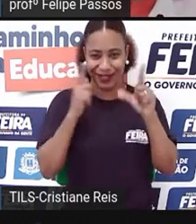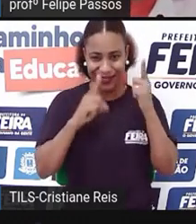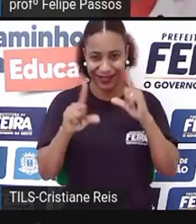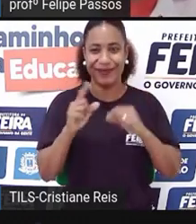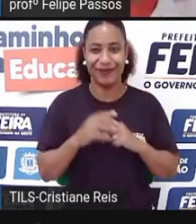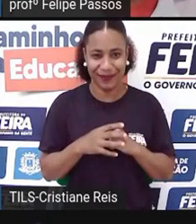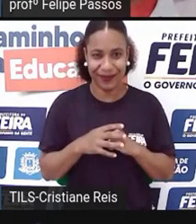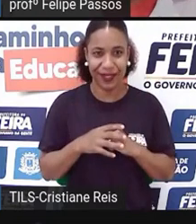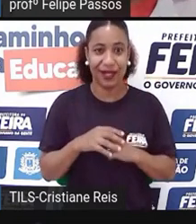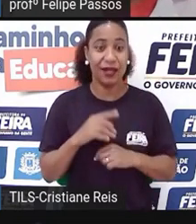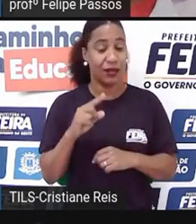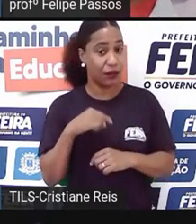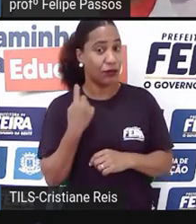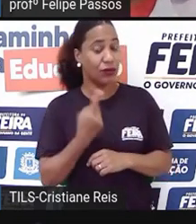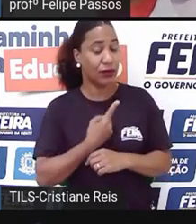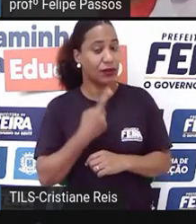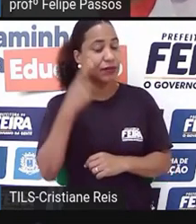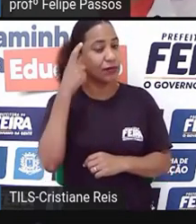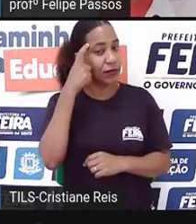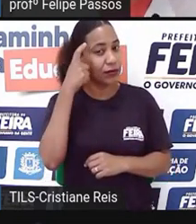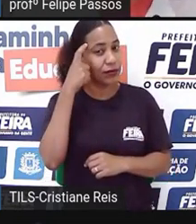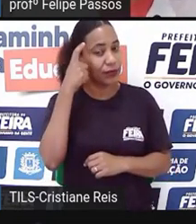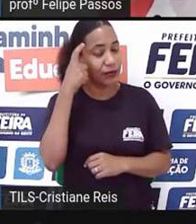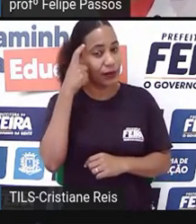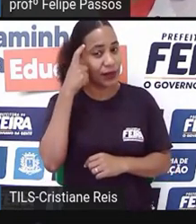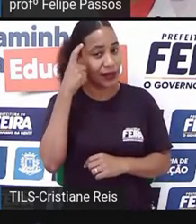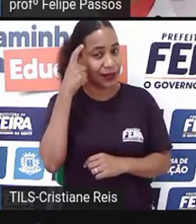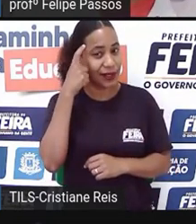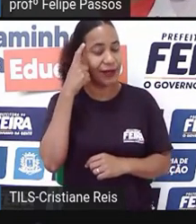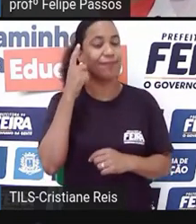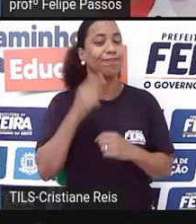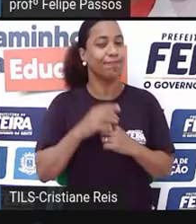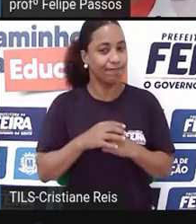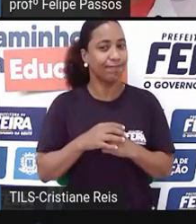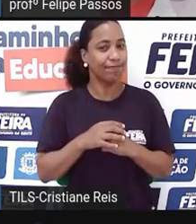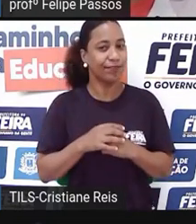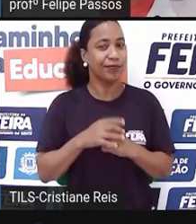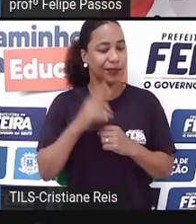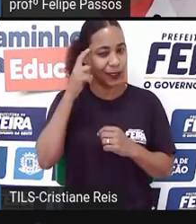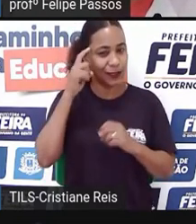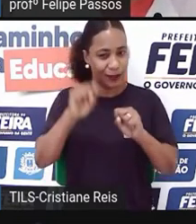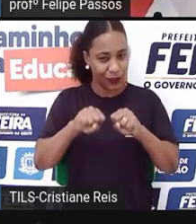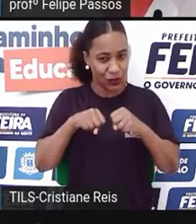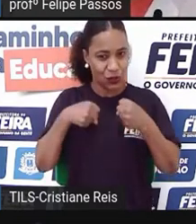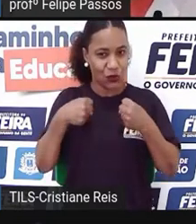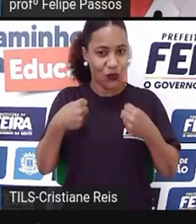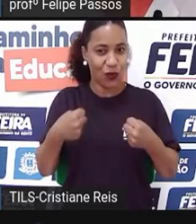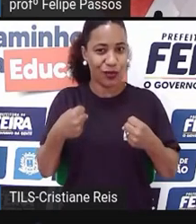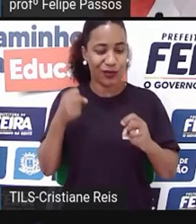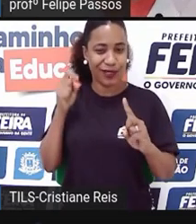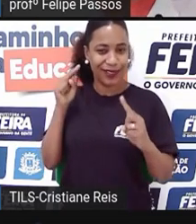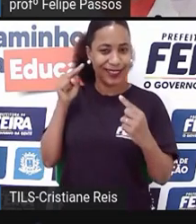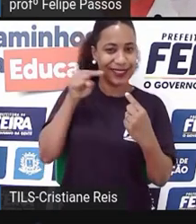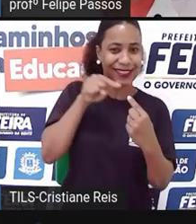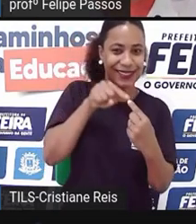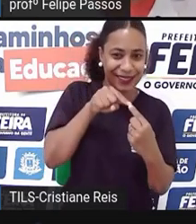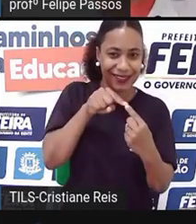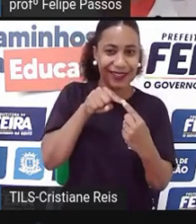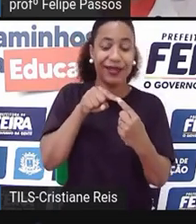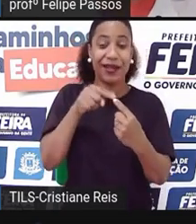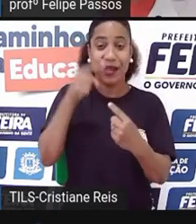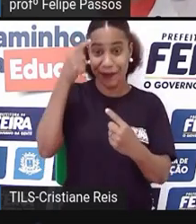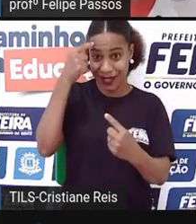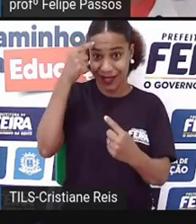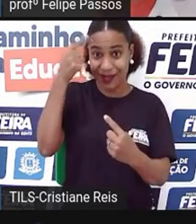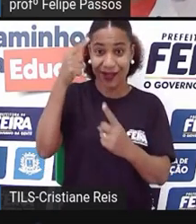que a gente tem que abraçar para poder fazer com que a minha ideia seja positiva, seja com